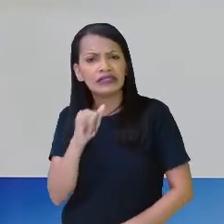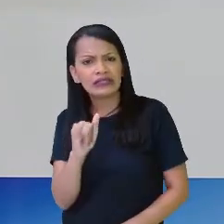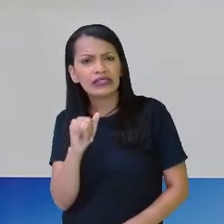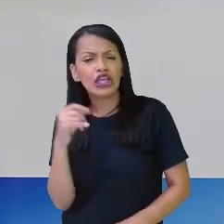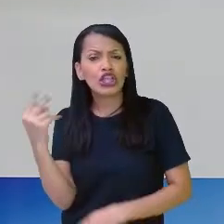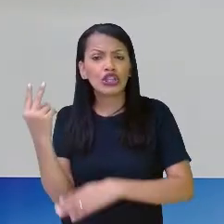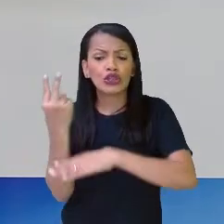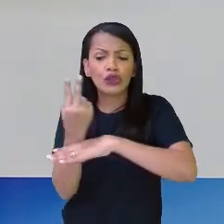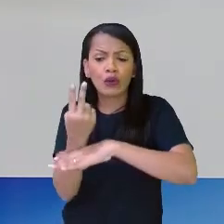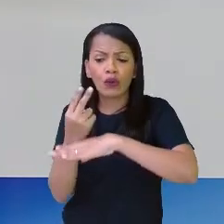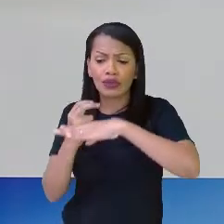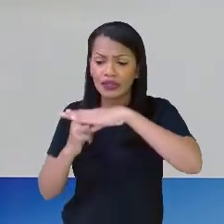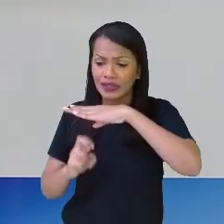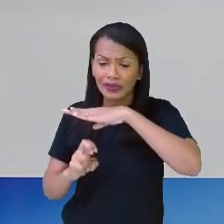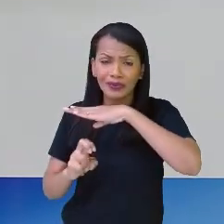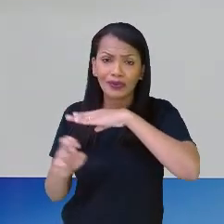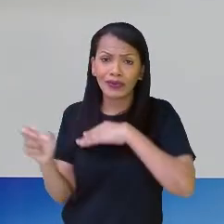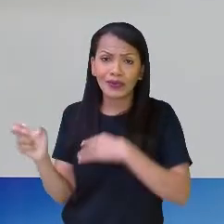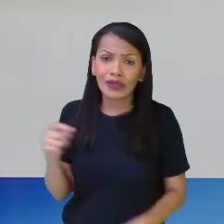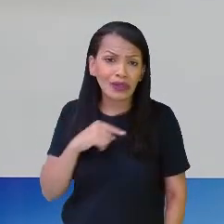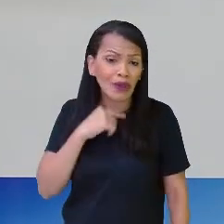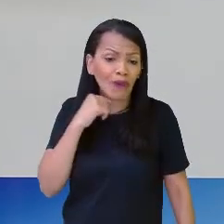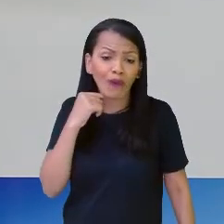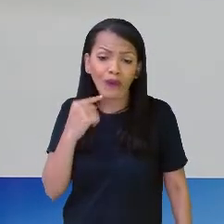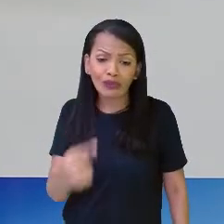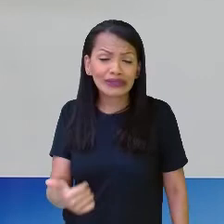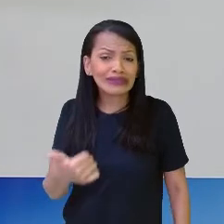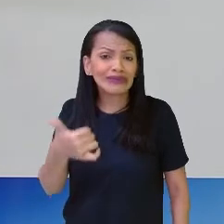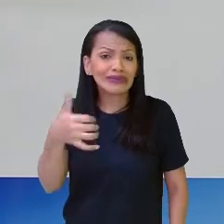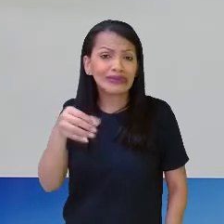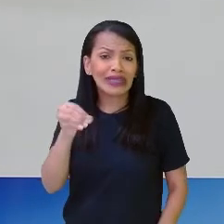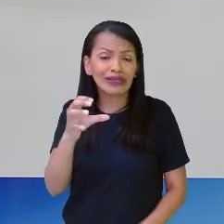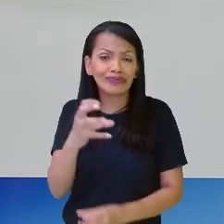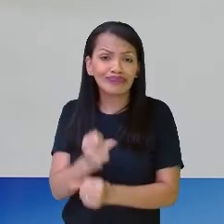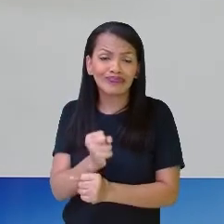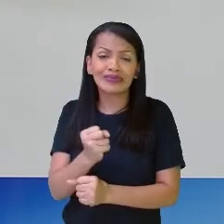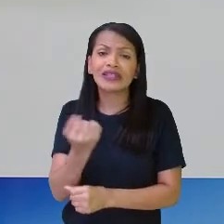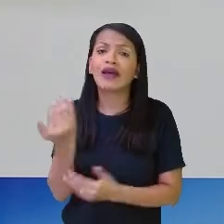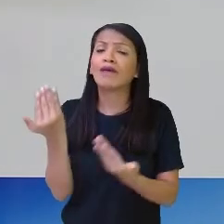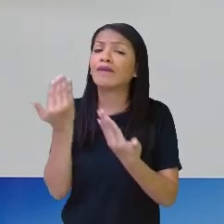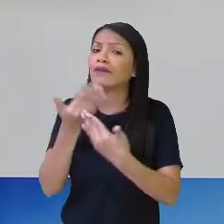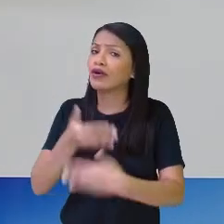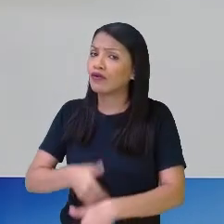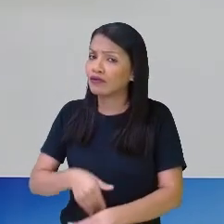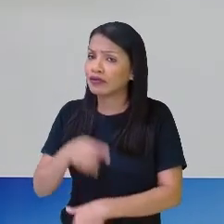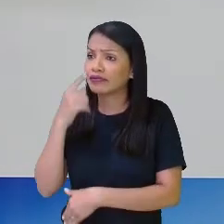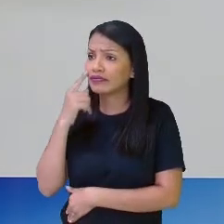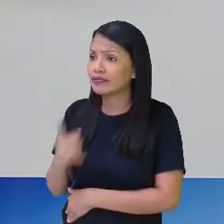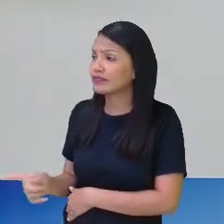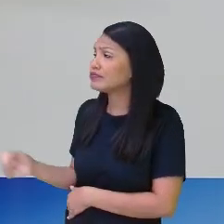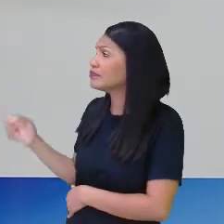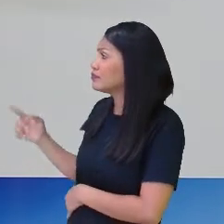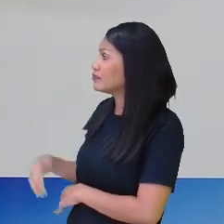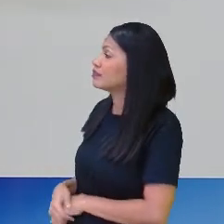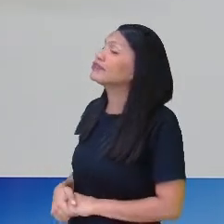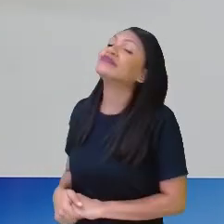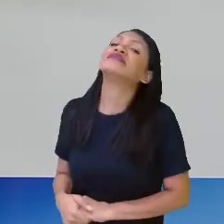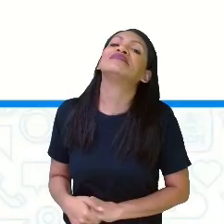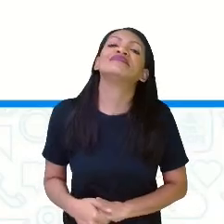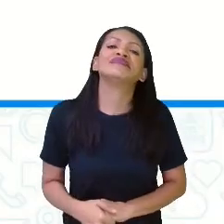Dois quintos dos estudantes. Quantos estudantes seriam? A tela está aí dando a dica para